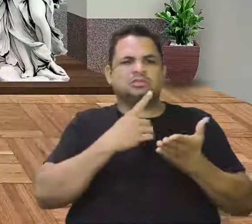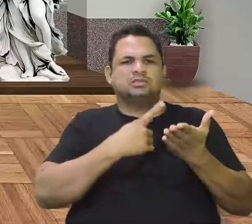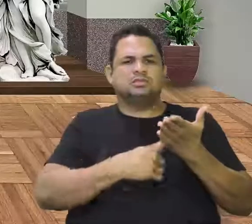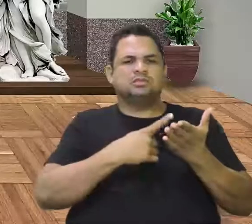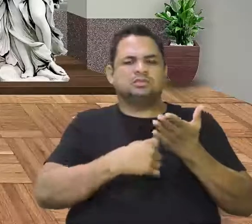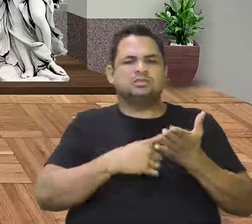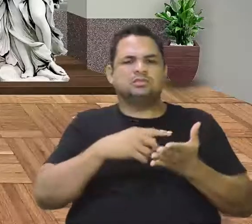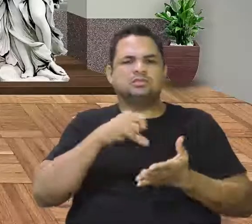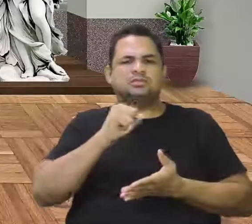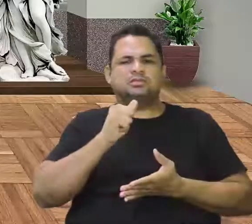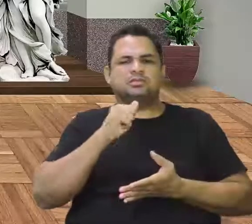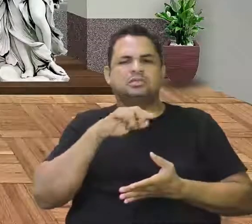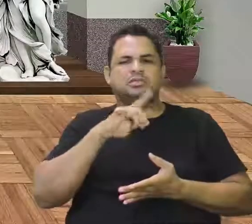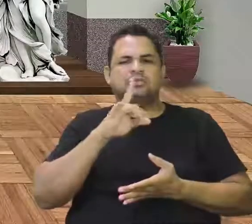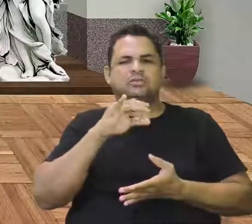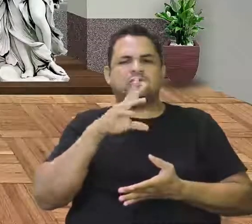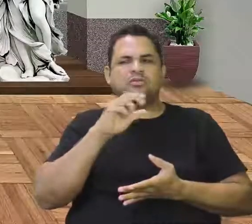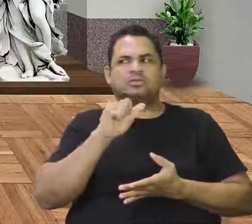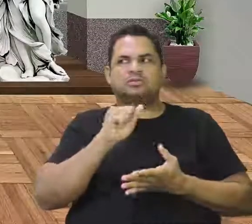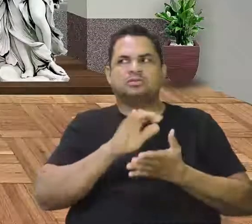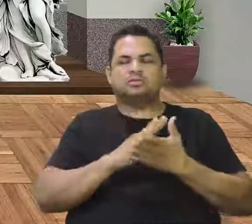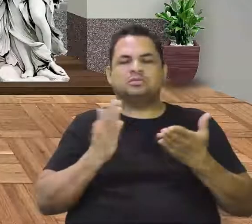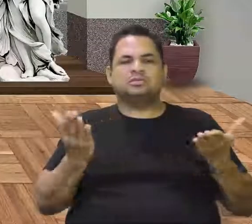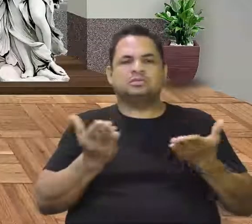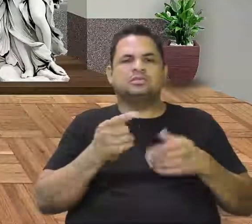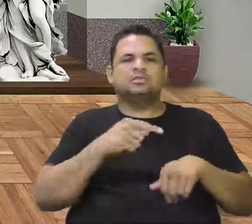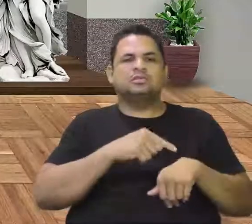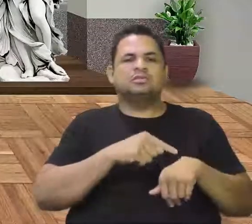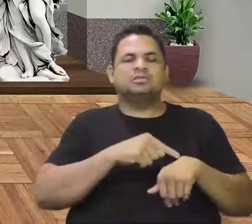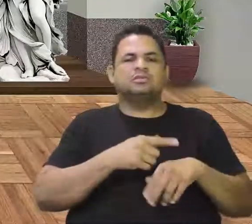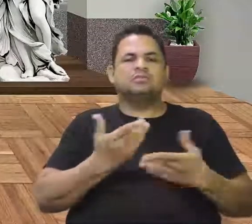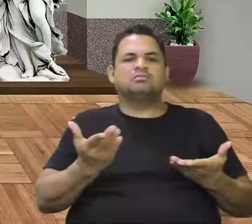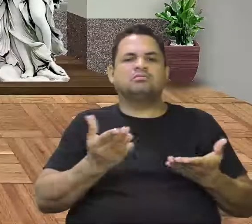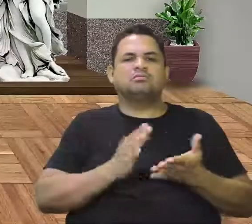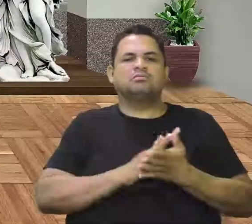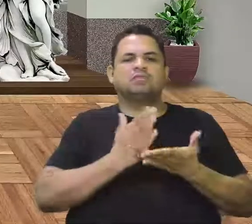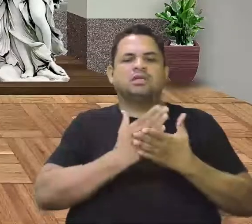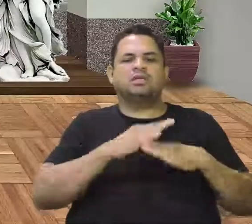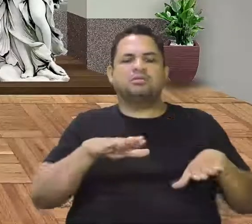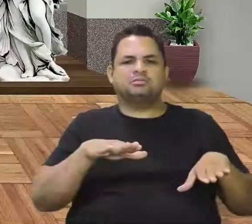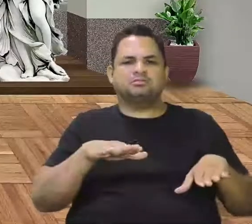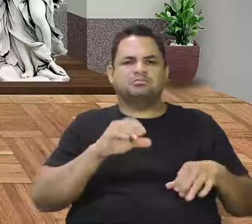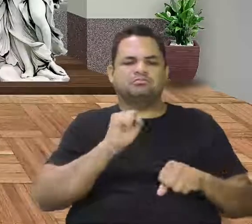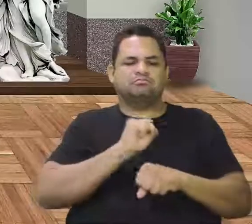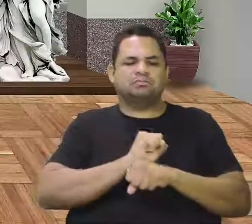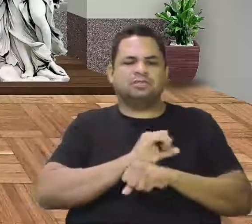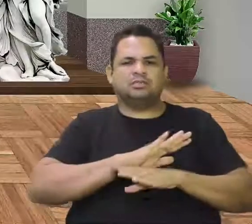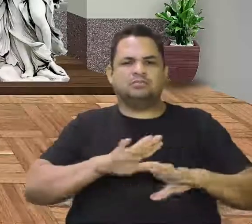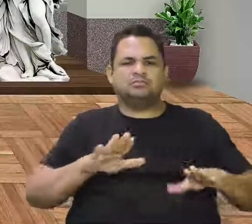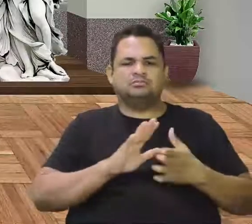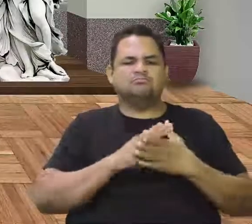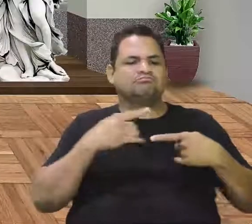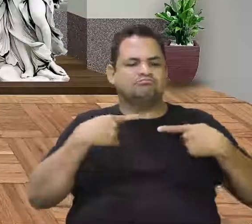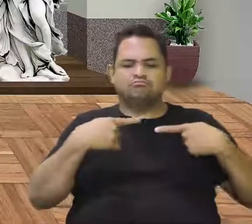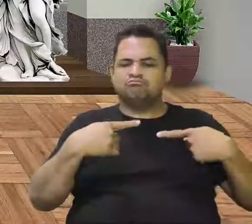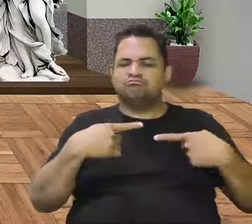Saragossa, ele vem, neste momento, dizer, olha, basta. Não vai ter mais disputa.